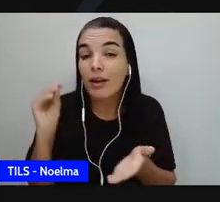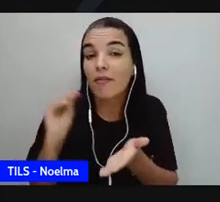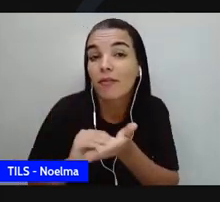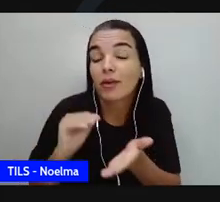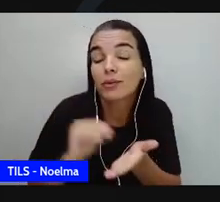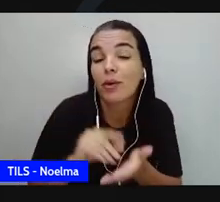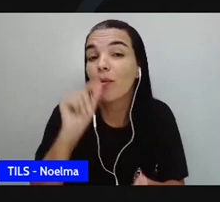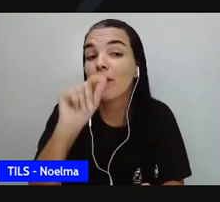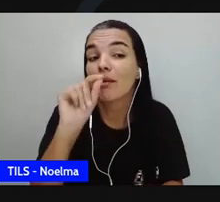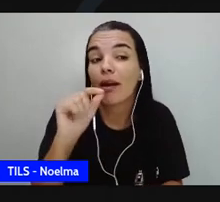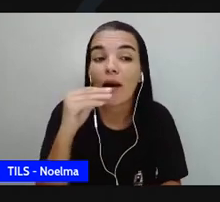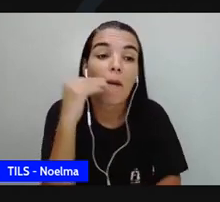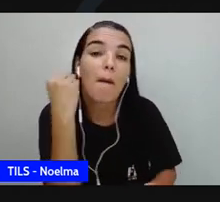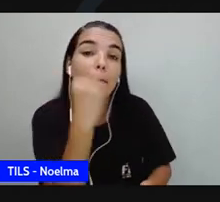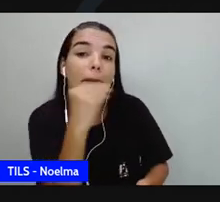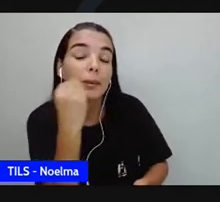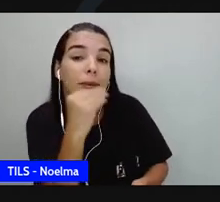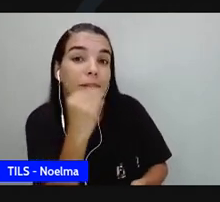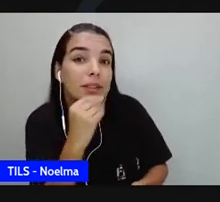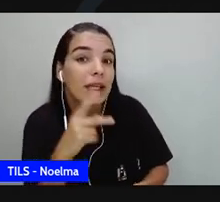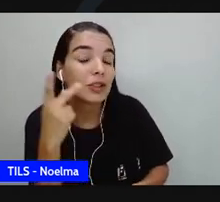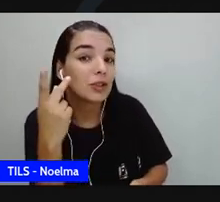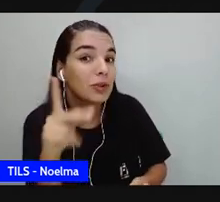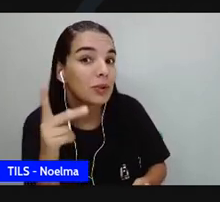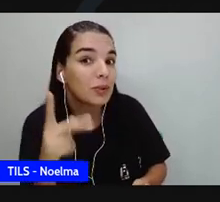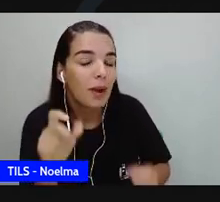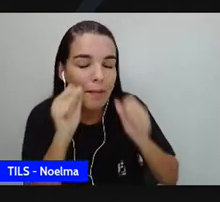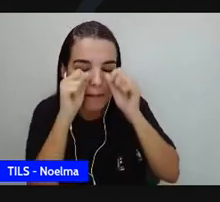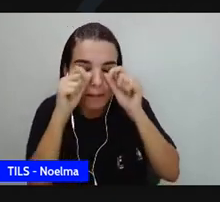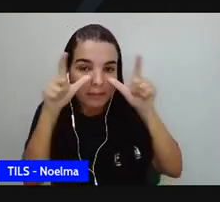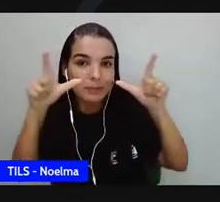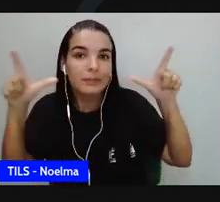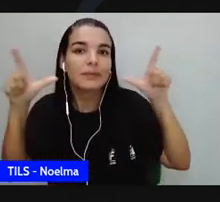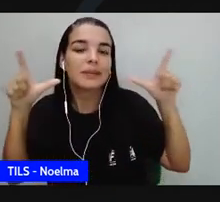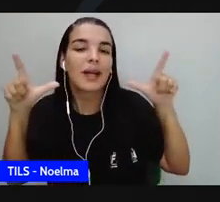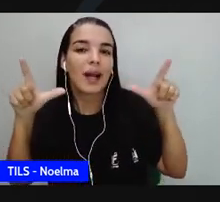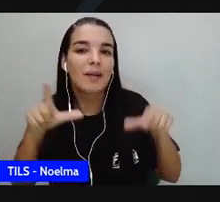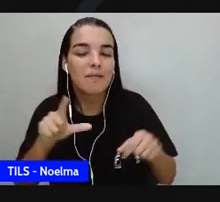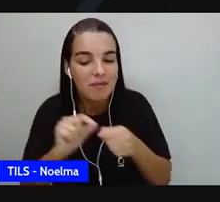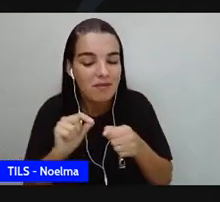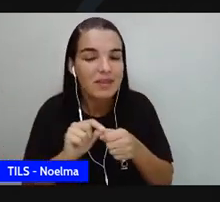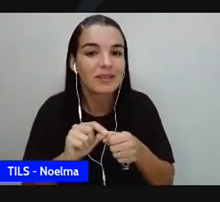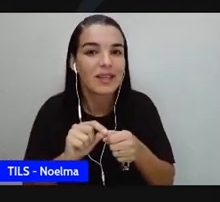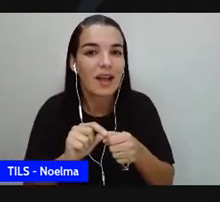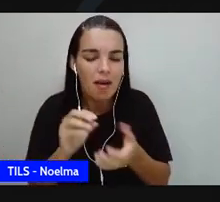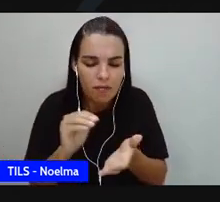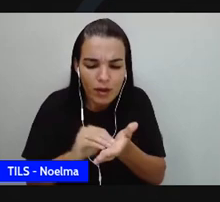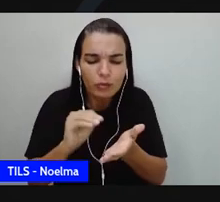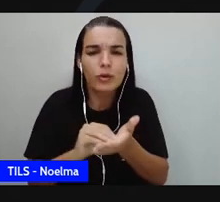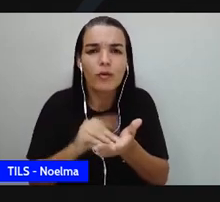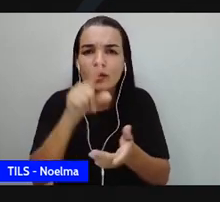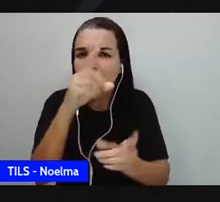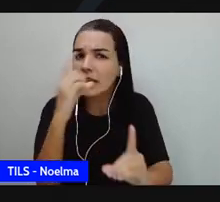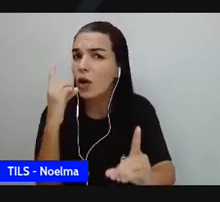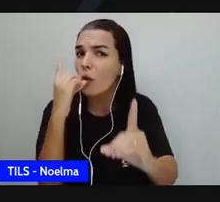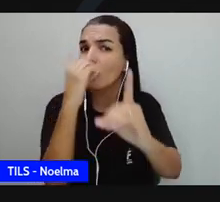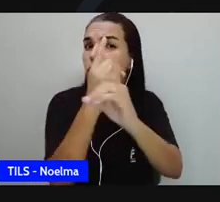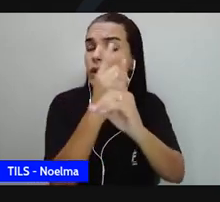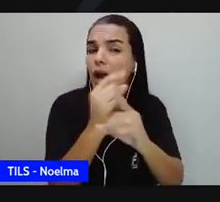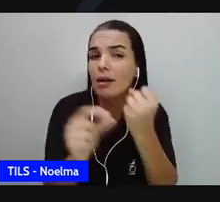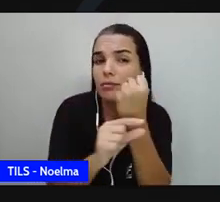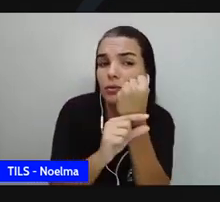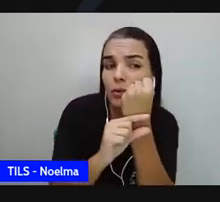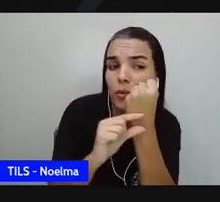oportunidade de ser despertado para isso. Faltou encontrar um escritor, uma escritora que lhe